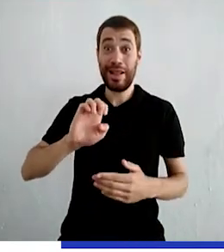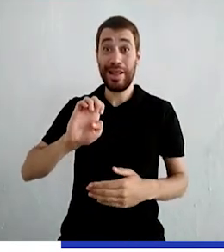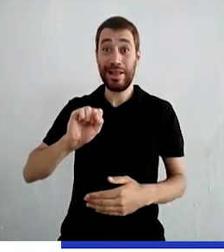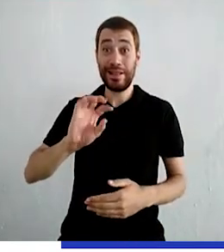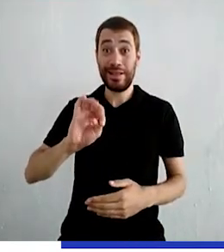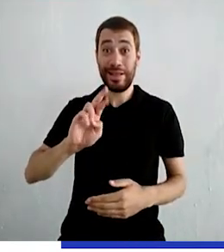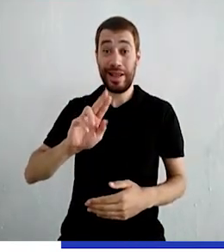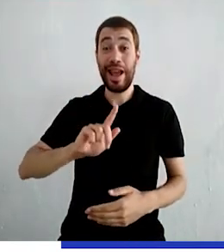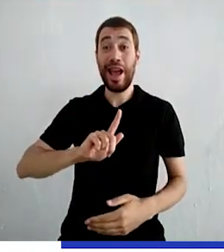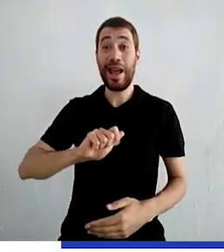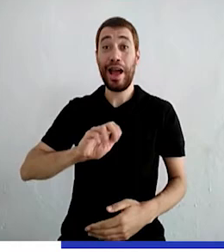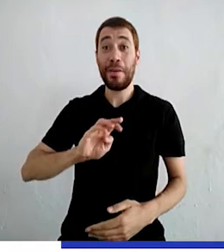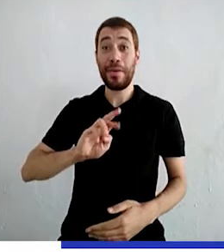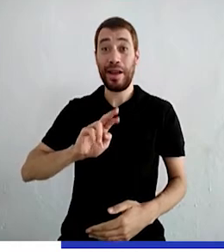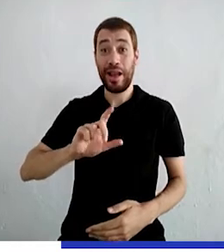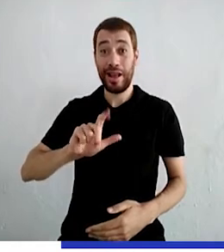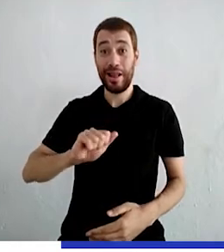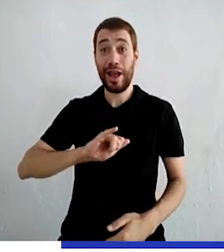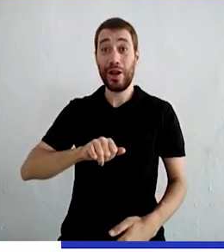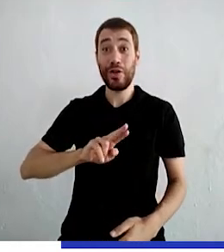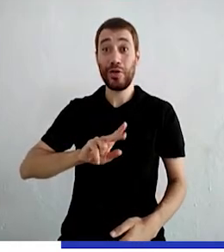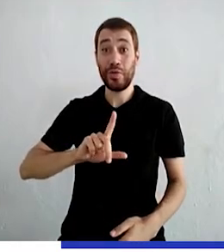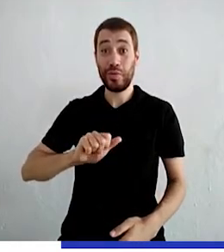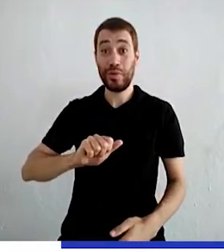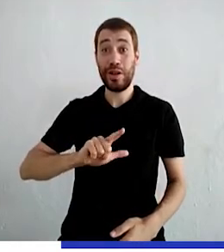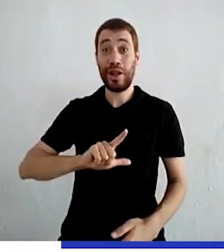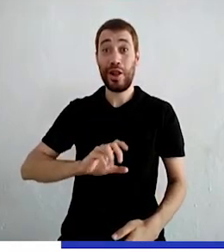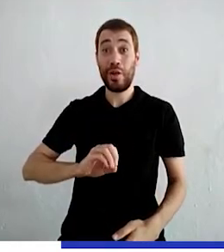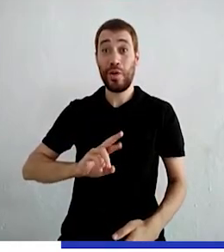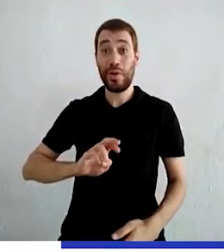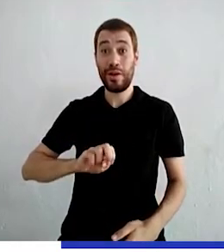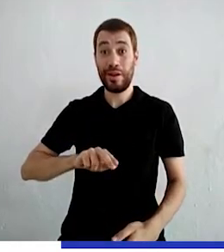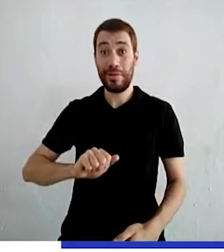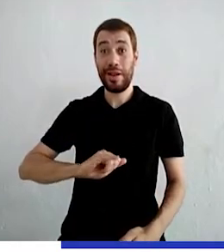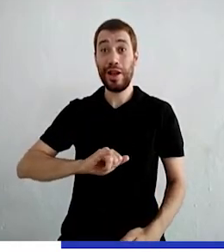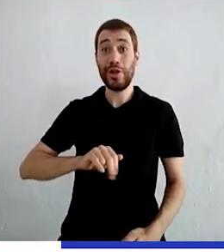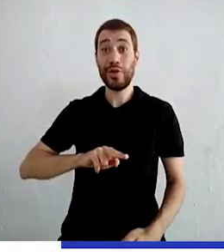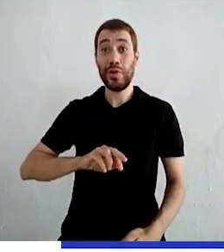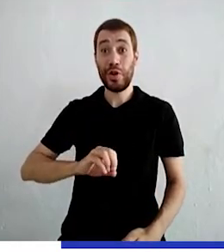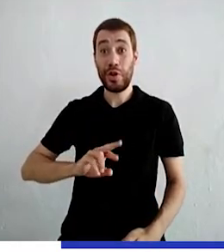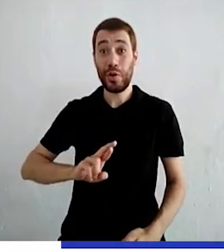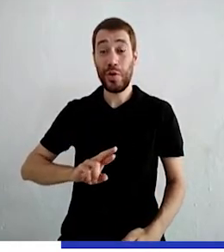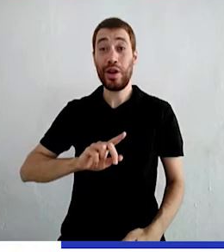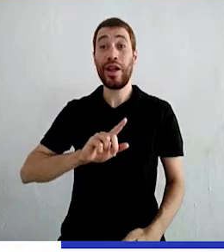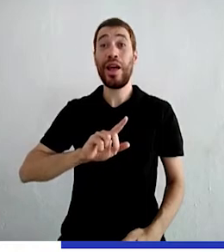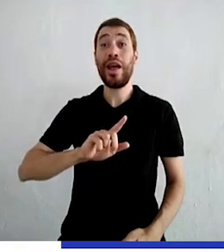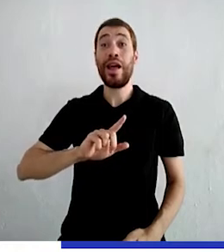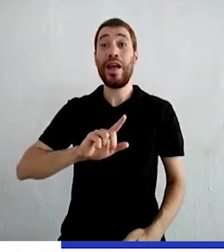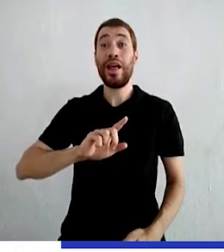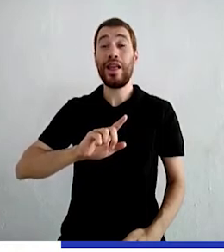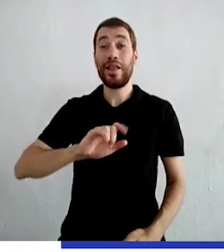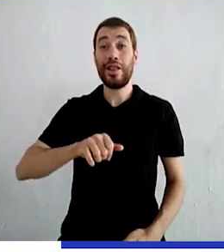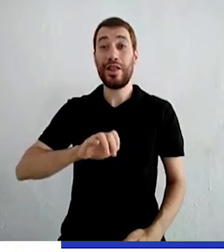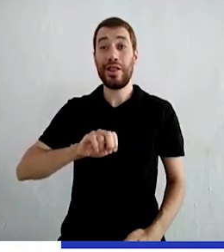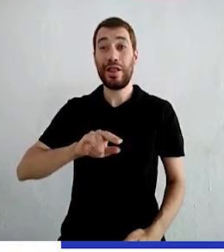Esse vídeo foi ilustrado com desenhos da Esther, da Gabriela, da Júlia, da Lorena, do